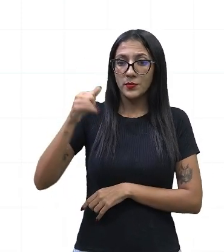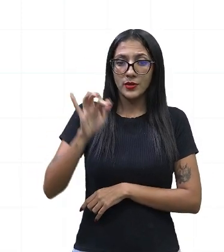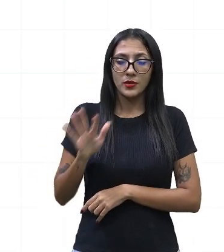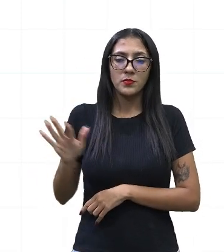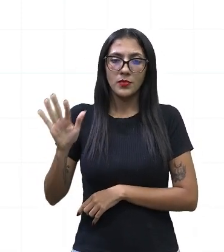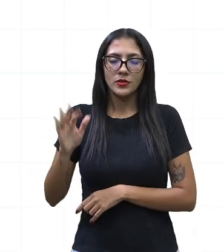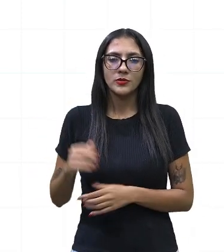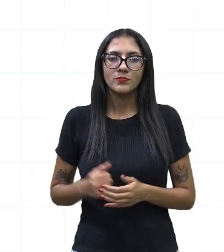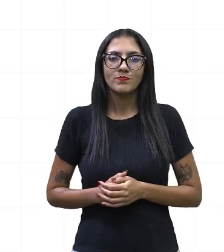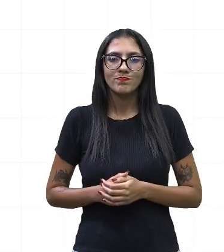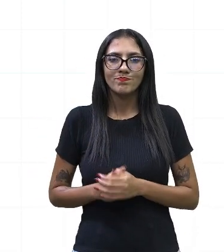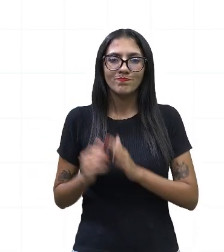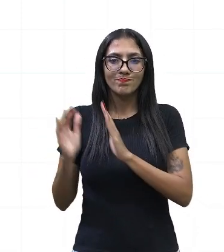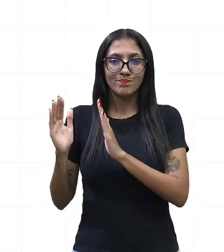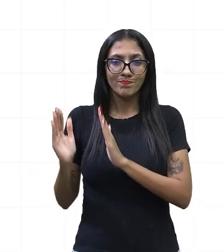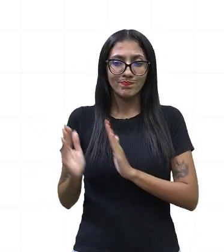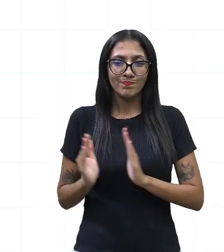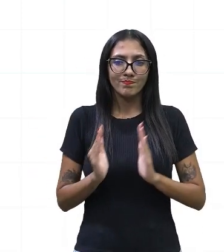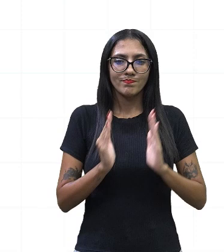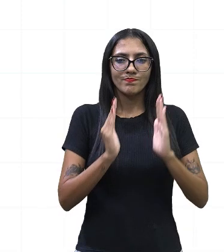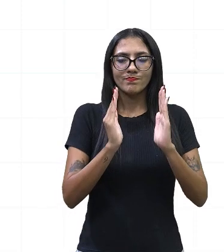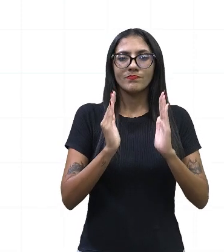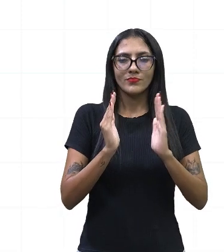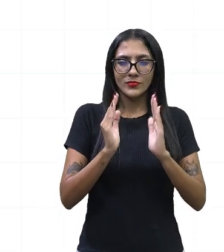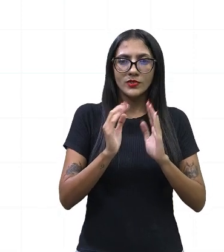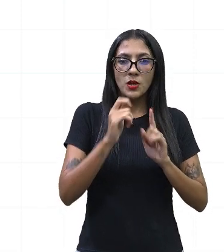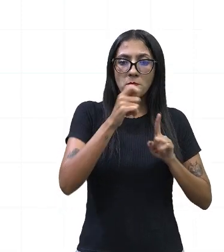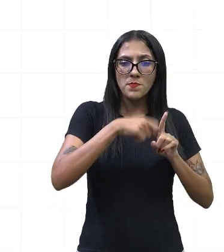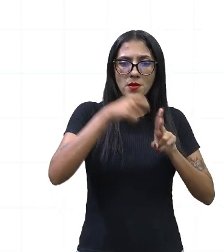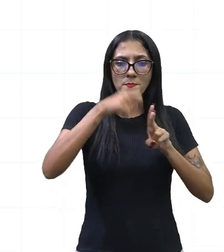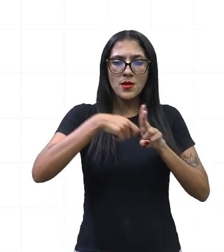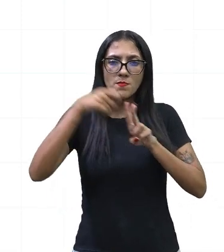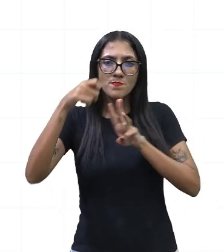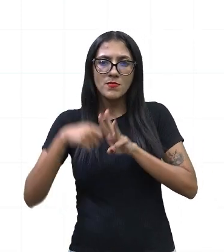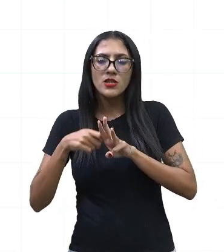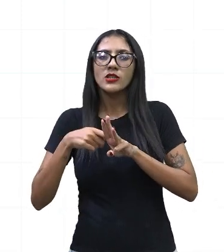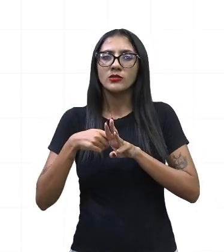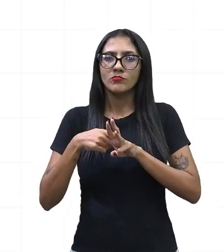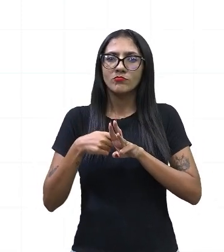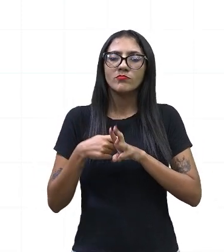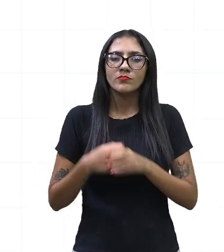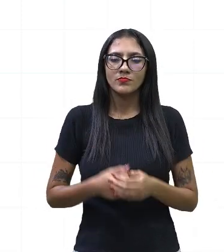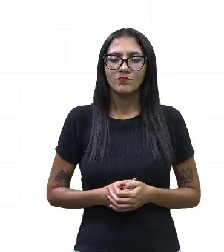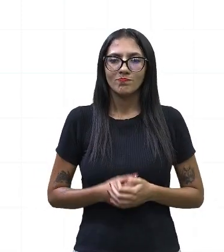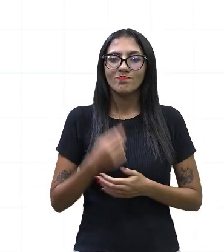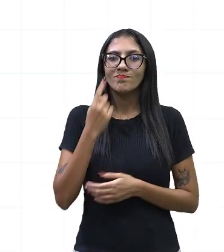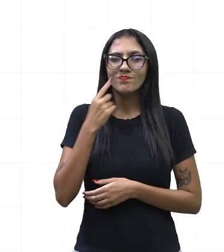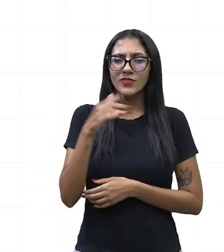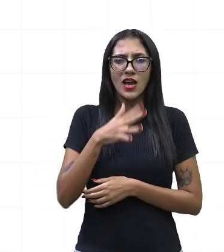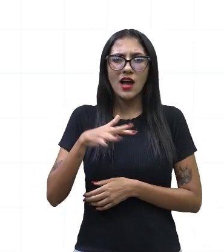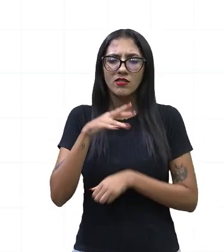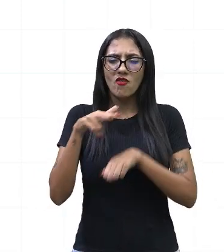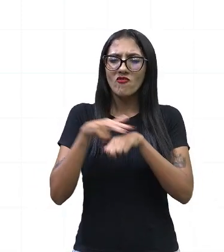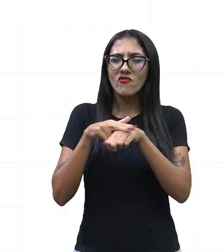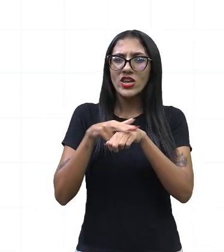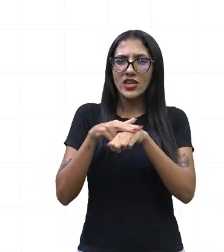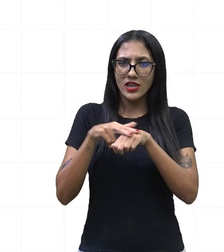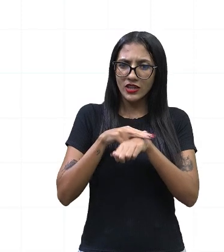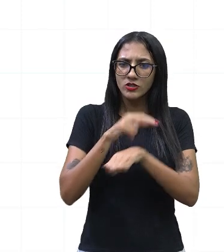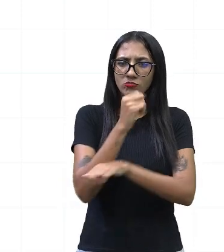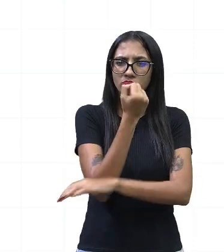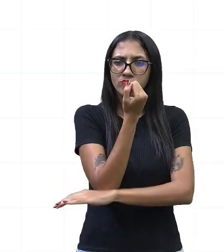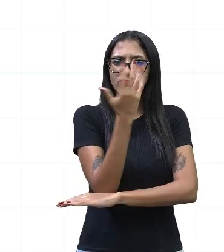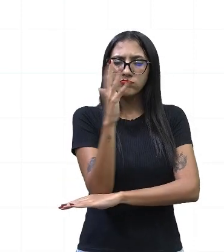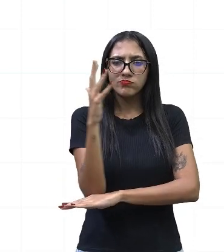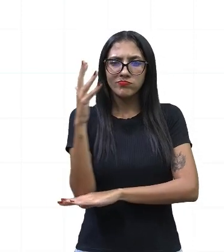olha logo em seguida, três meses depois, a mudança que aconteceu. Essa grande área verde escura que está